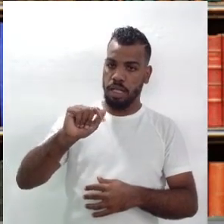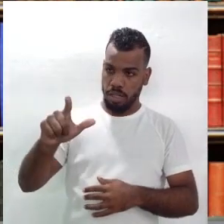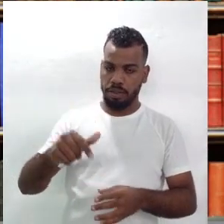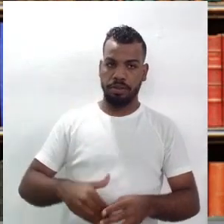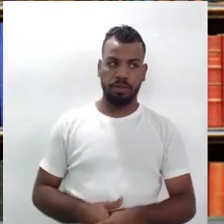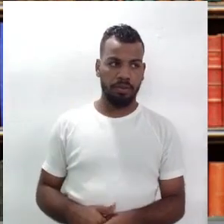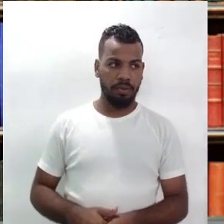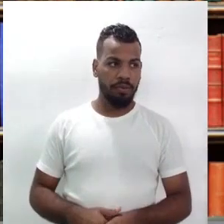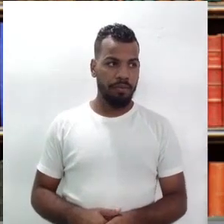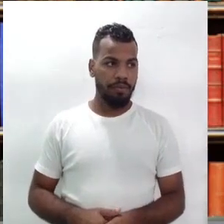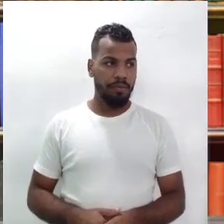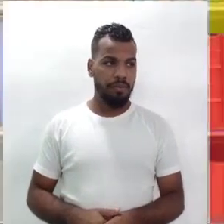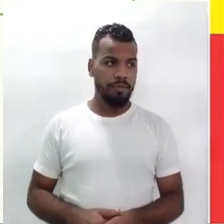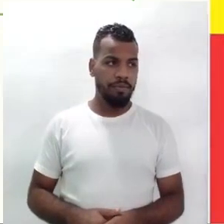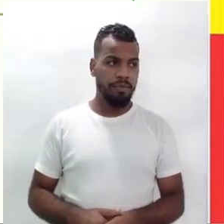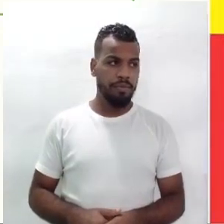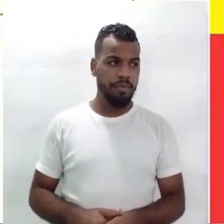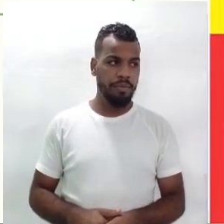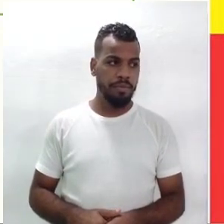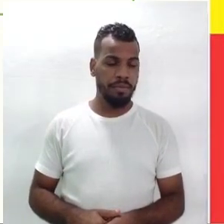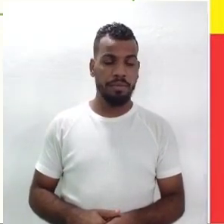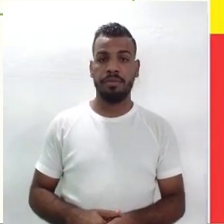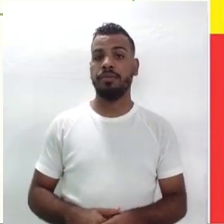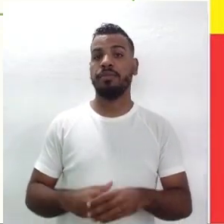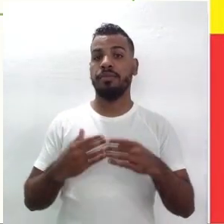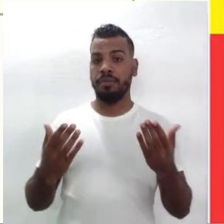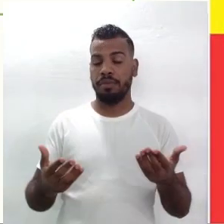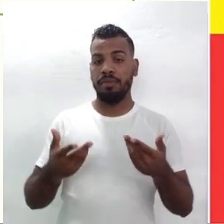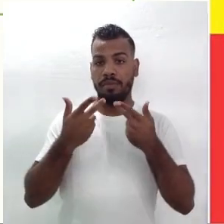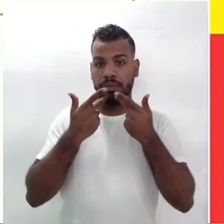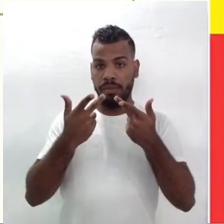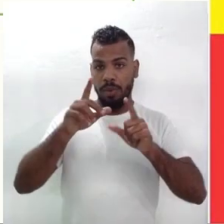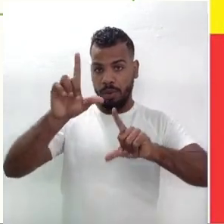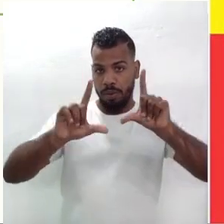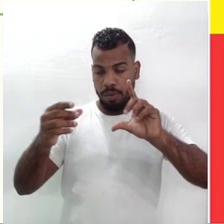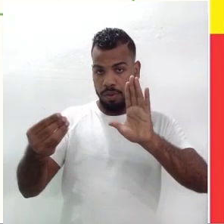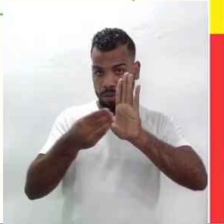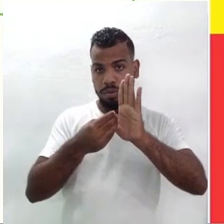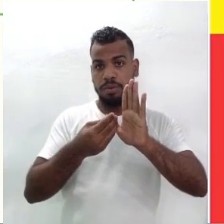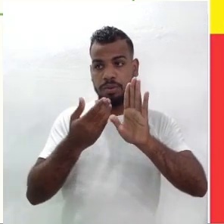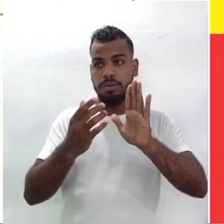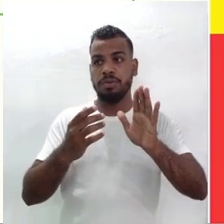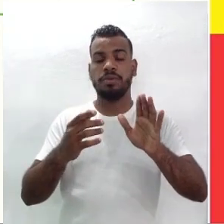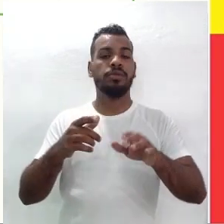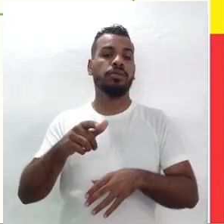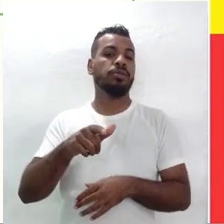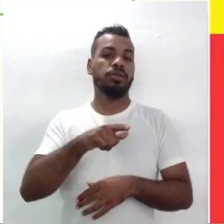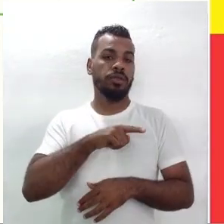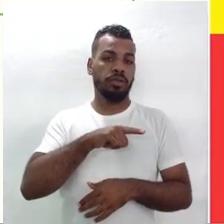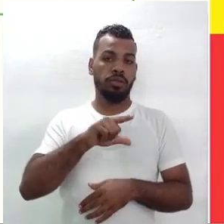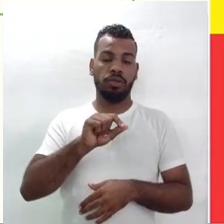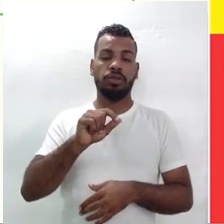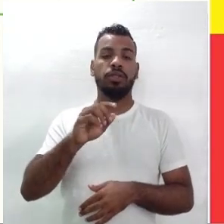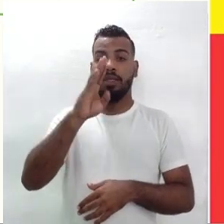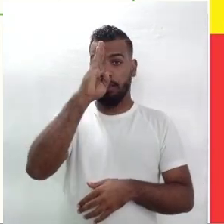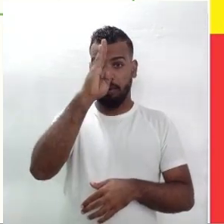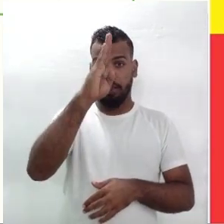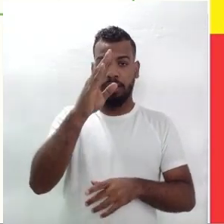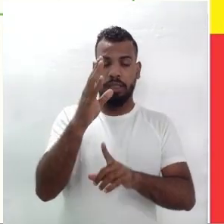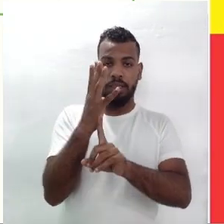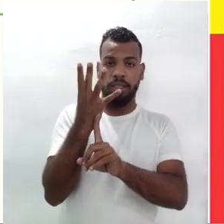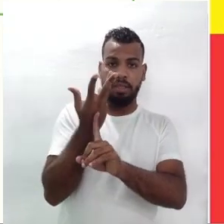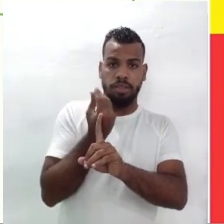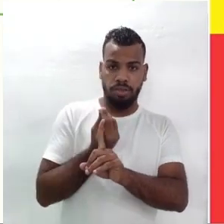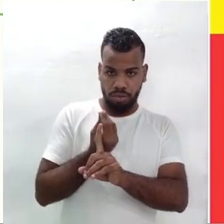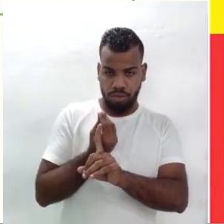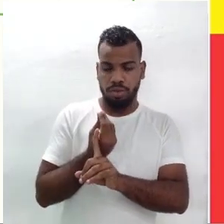professor, observar na tela, como você falou, Gilvão Samirco também, claro, nós temos aqui os principais artistas do movimento